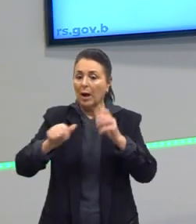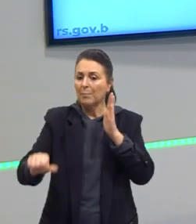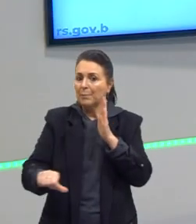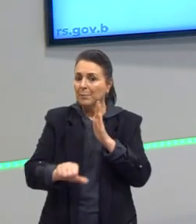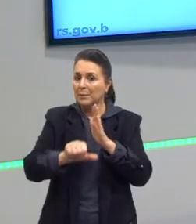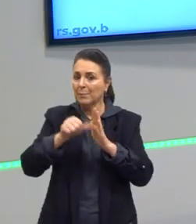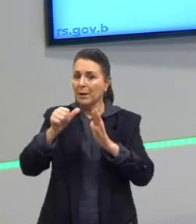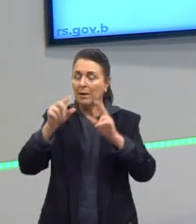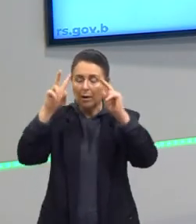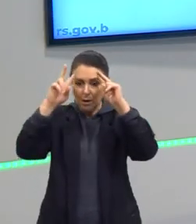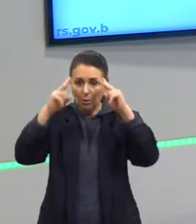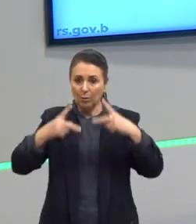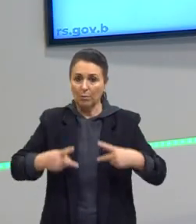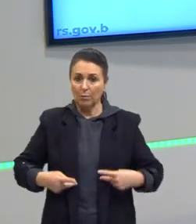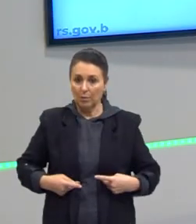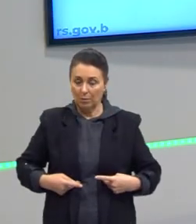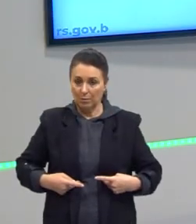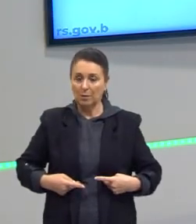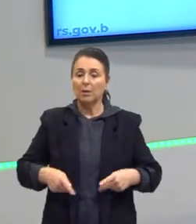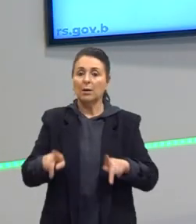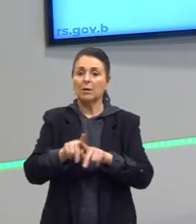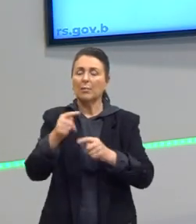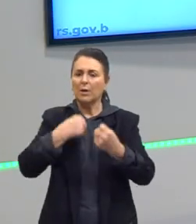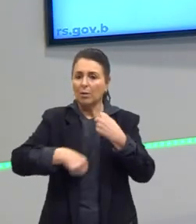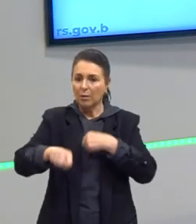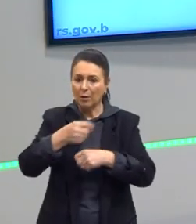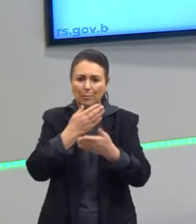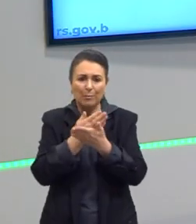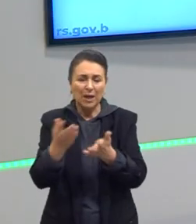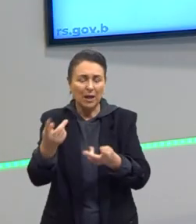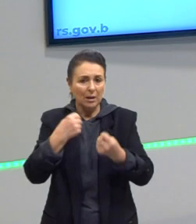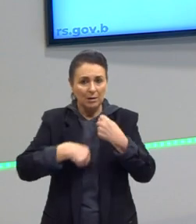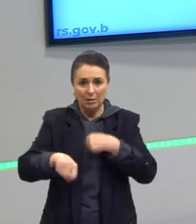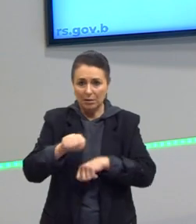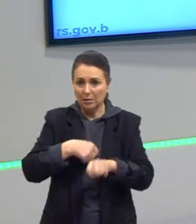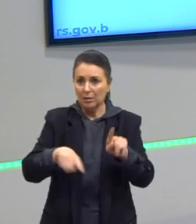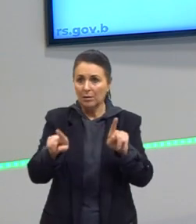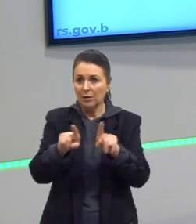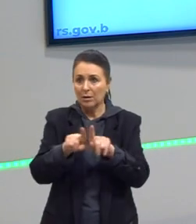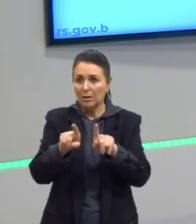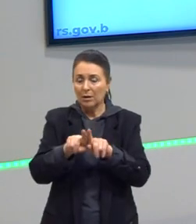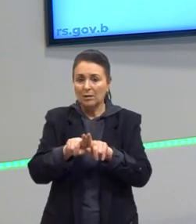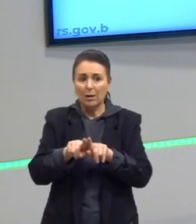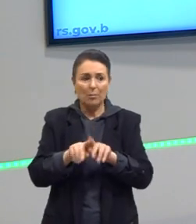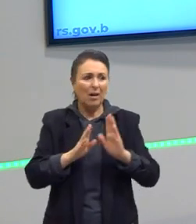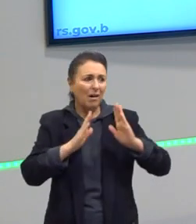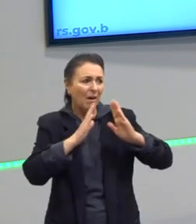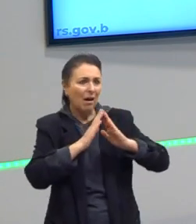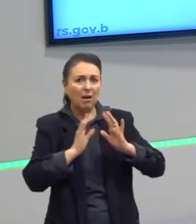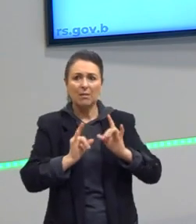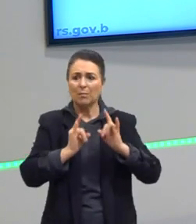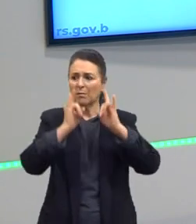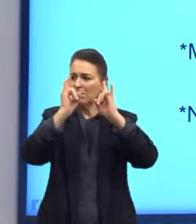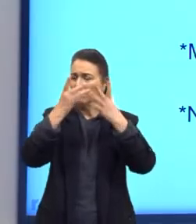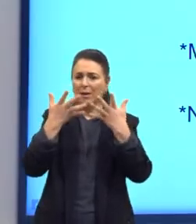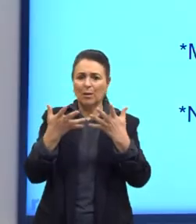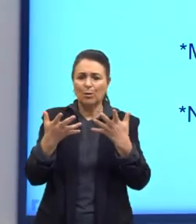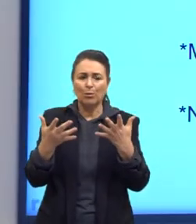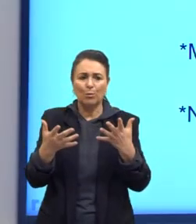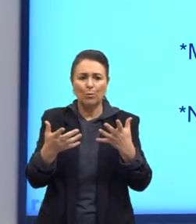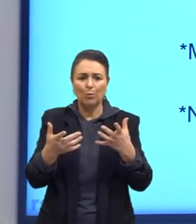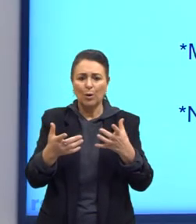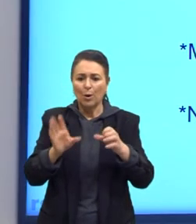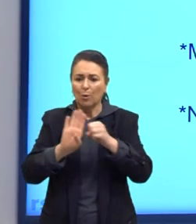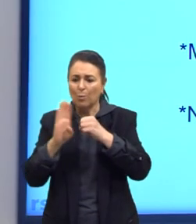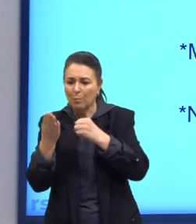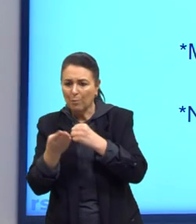consequência humana. Mais consequência econômica, as perdas econômicas, a questão dos imóveis, as pessoas se mudam, alguns bairros valem mais,